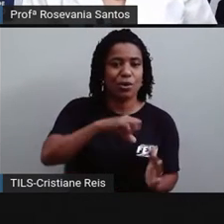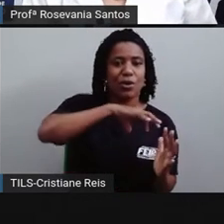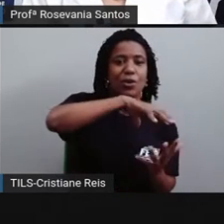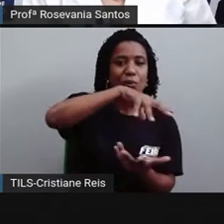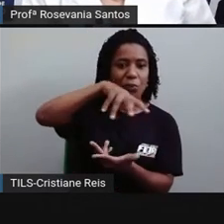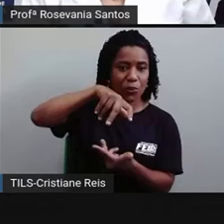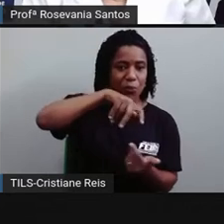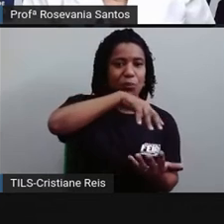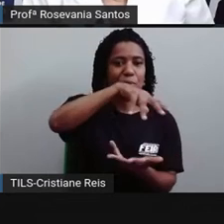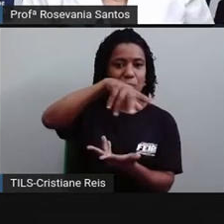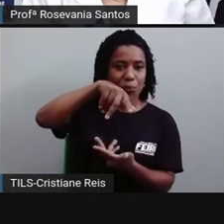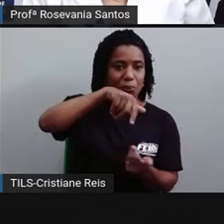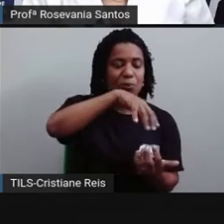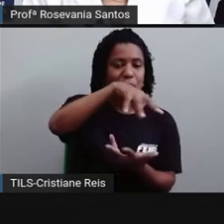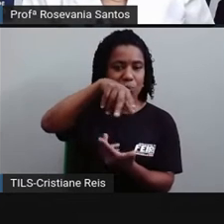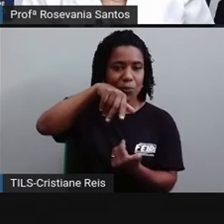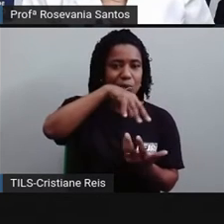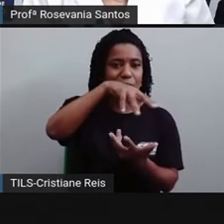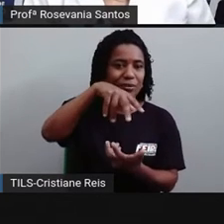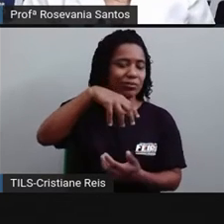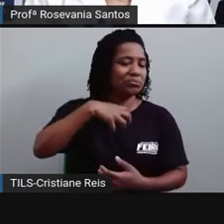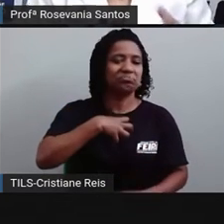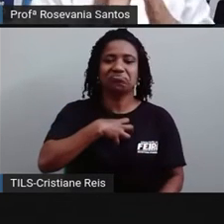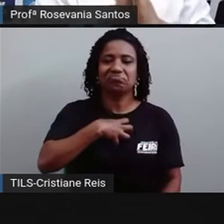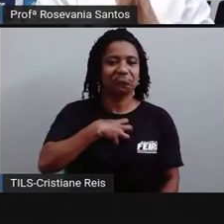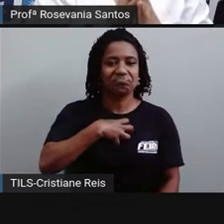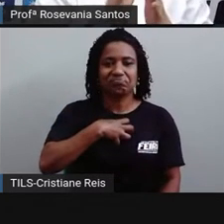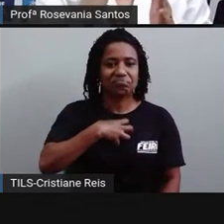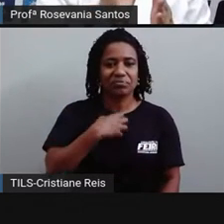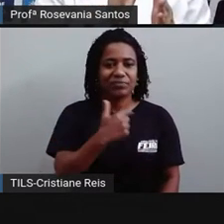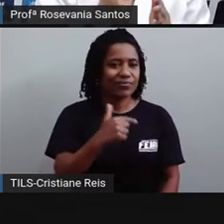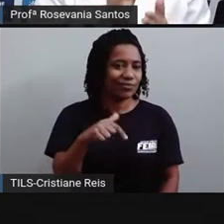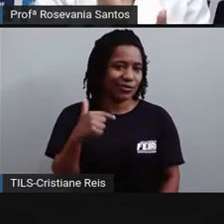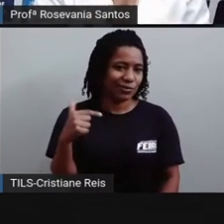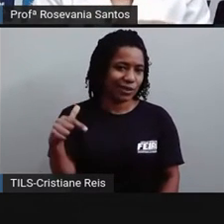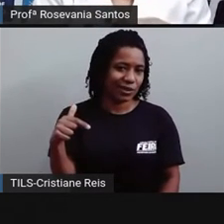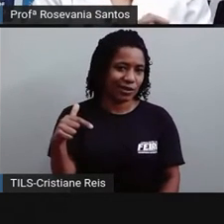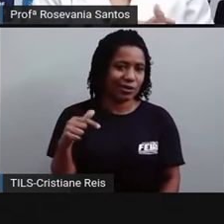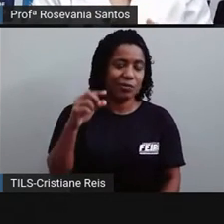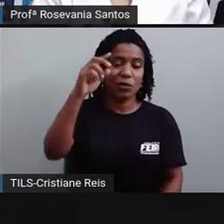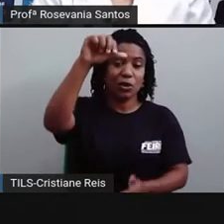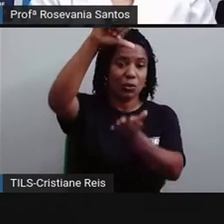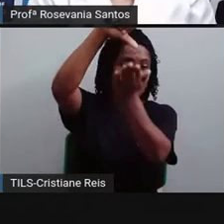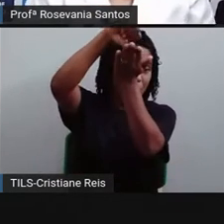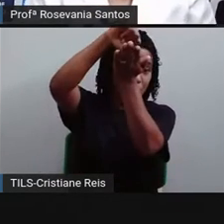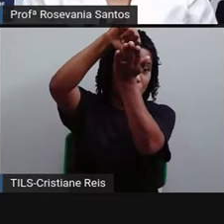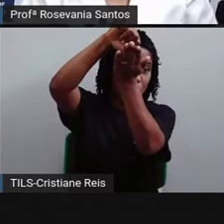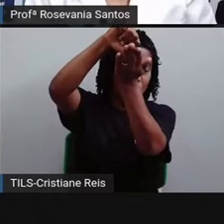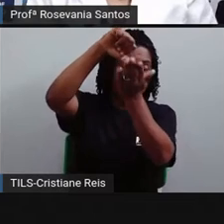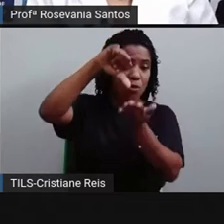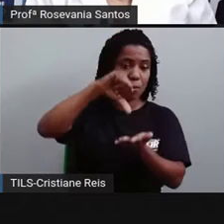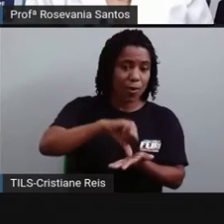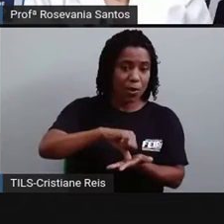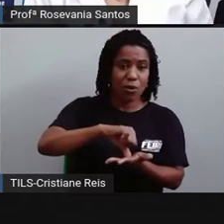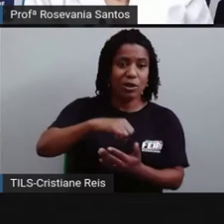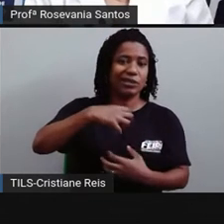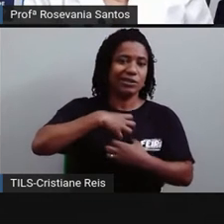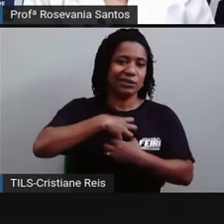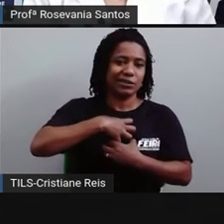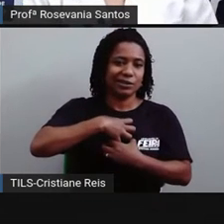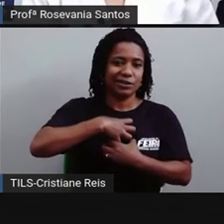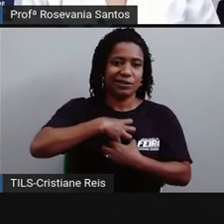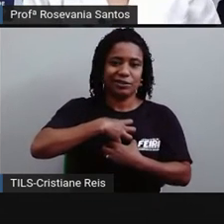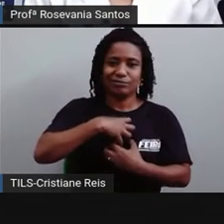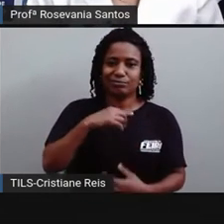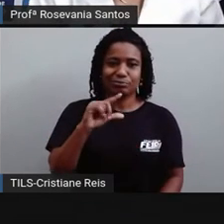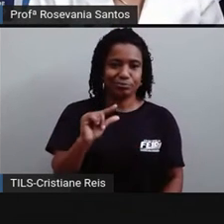Você não vai percebendo tanta velocidade até praticamente parar quando você estiver mesmo no centrinho lá do polo. Um lembrete